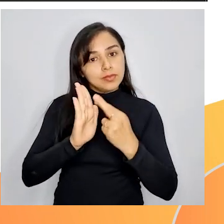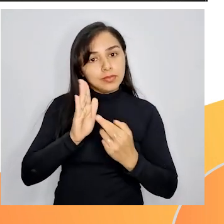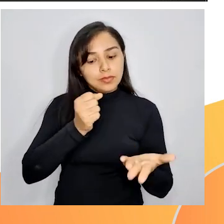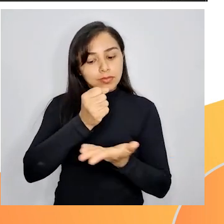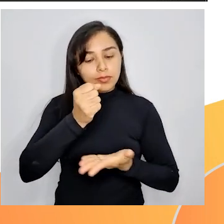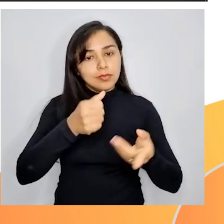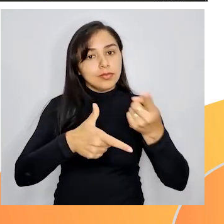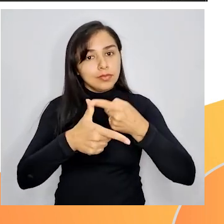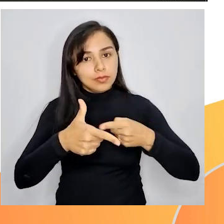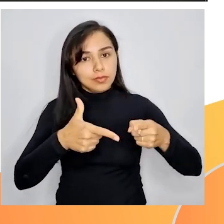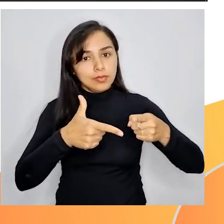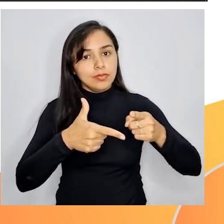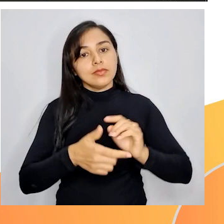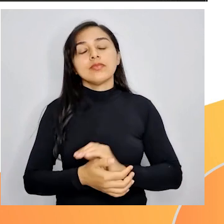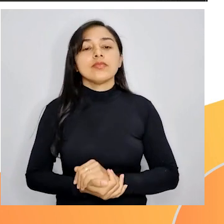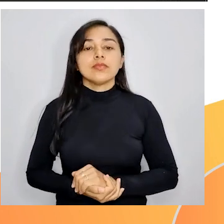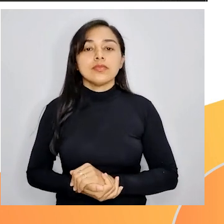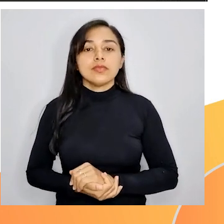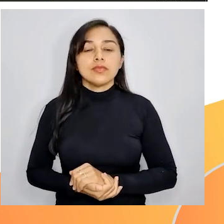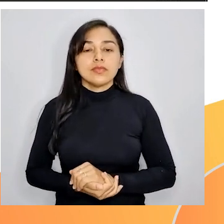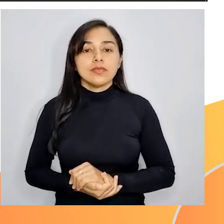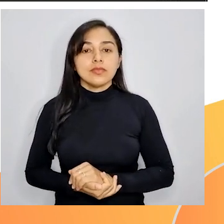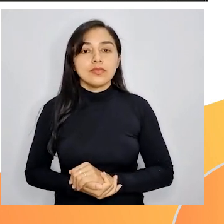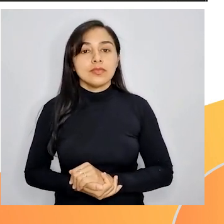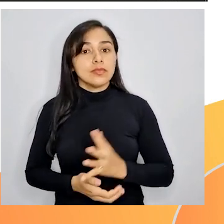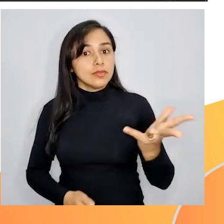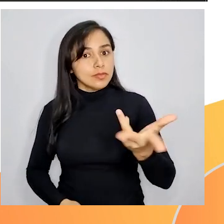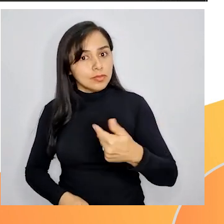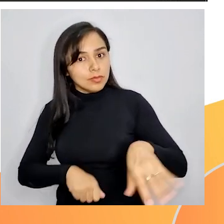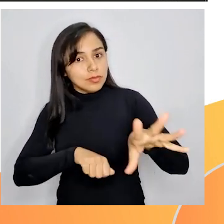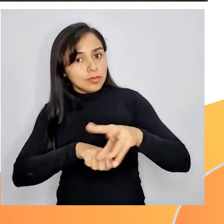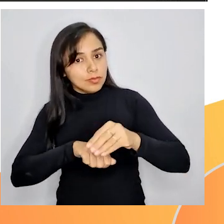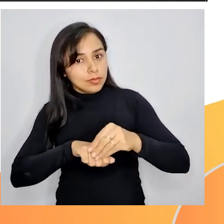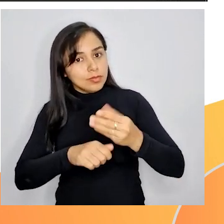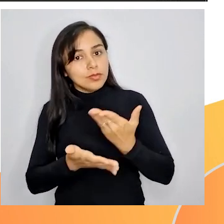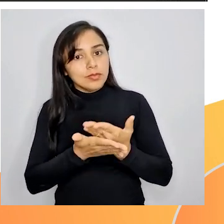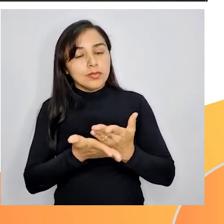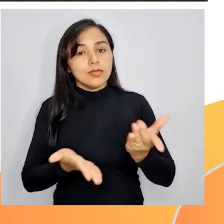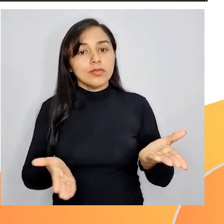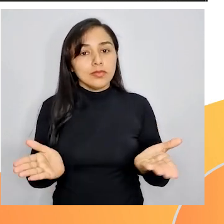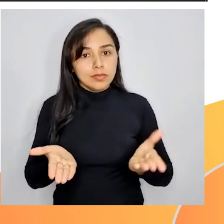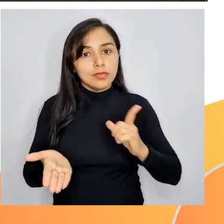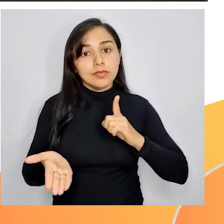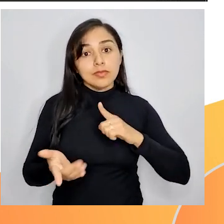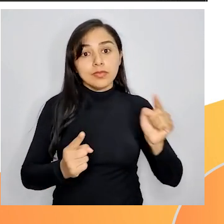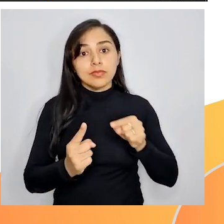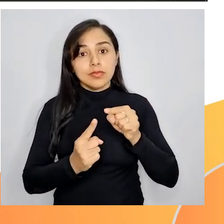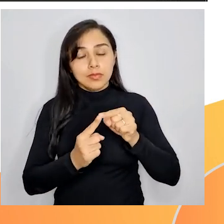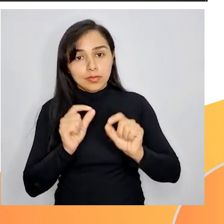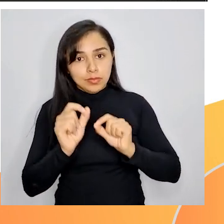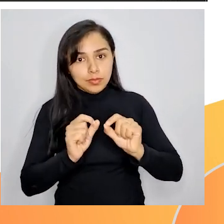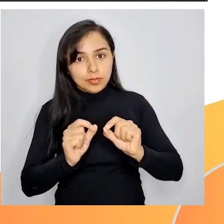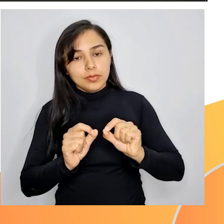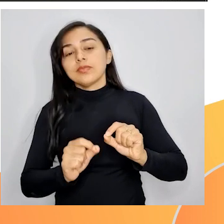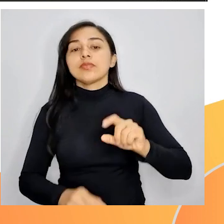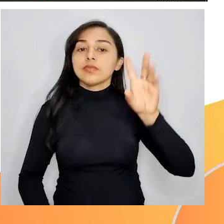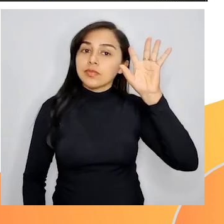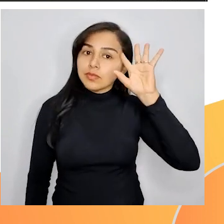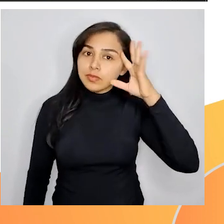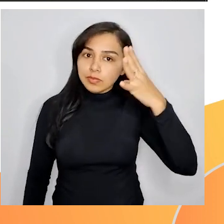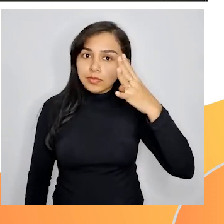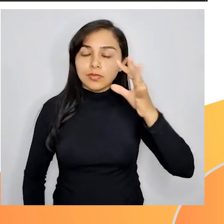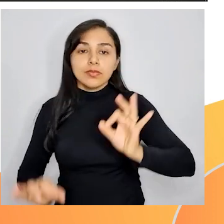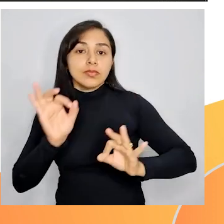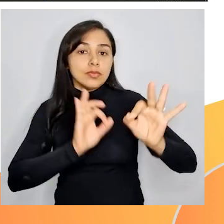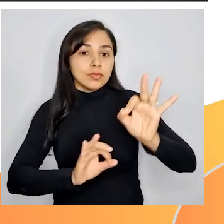Divisibilidade. O código de habilidade que corresponde a esta aula nos informa que temos como objetivo